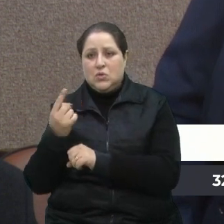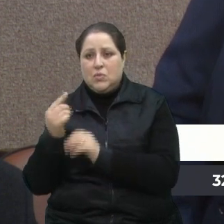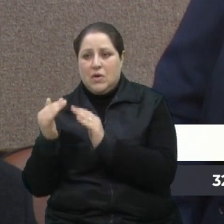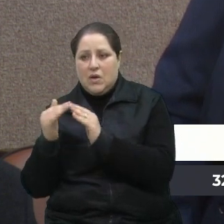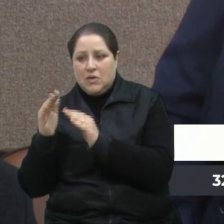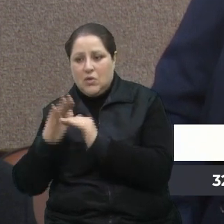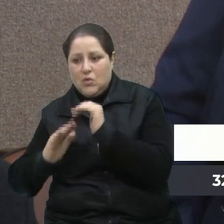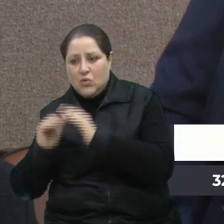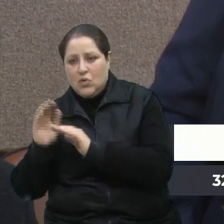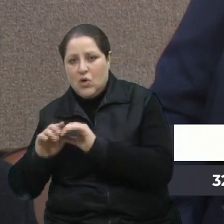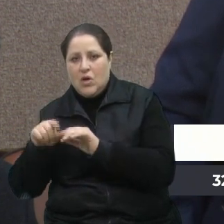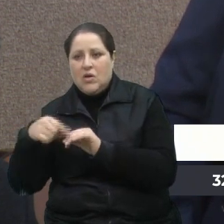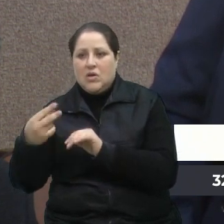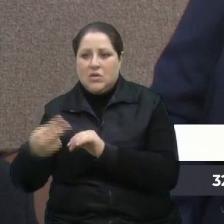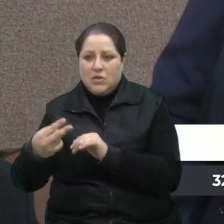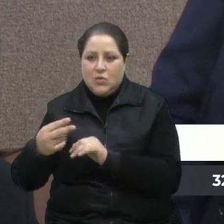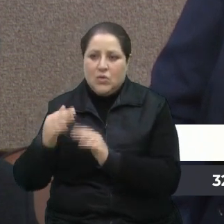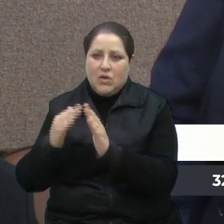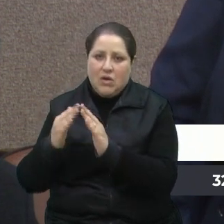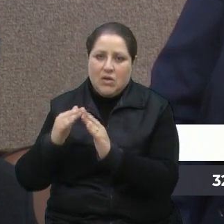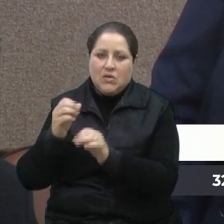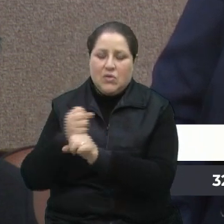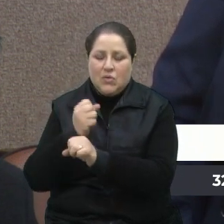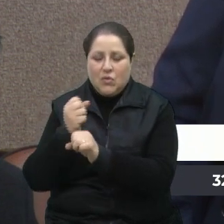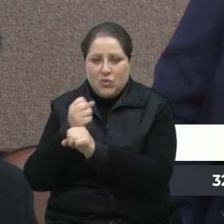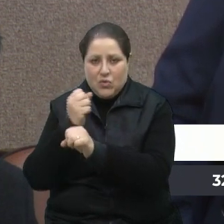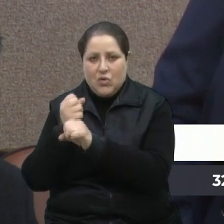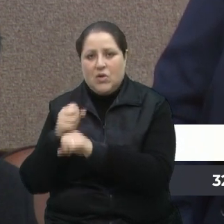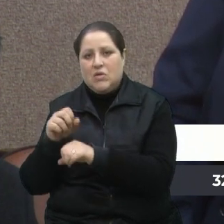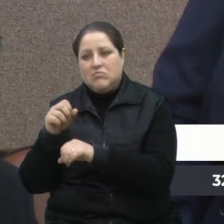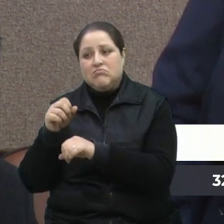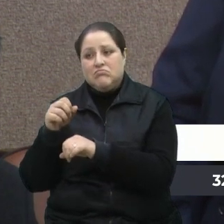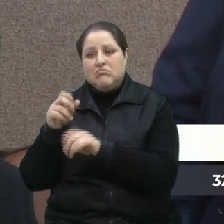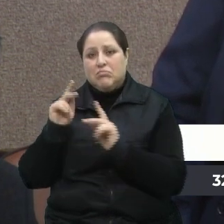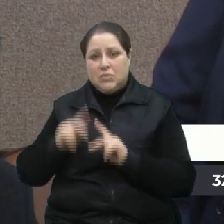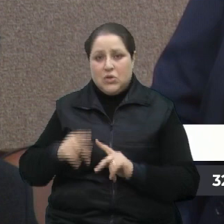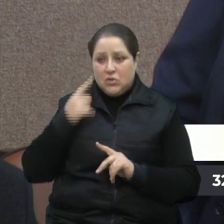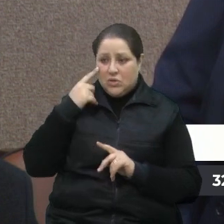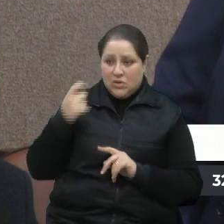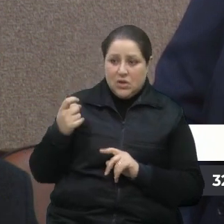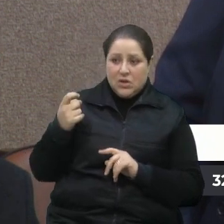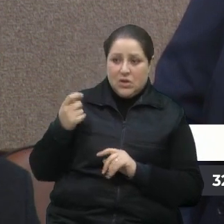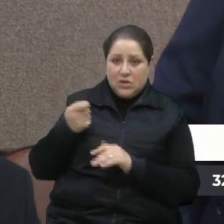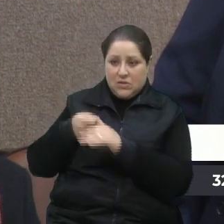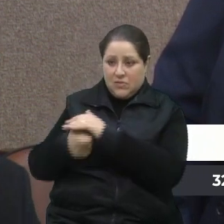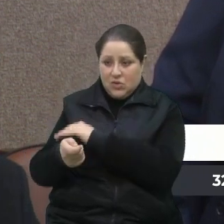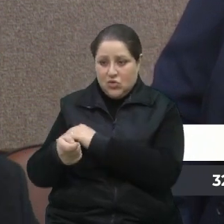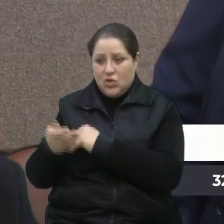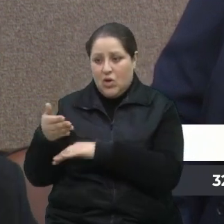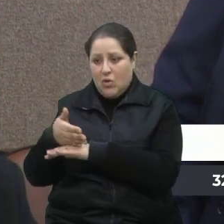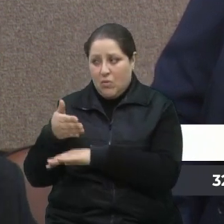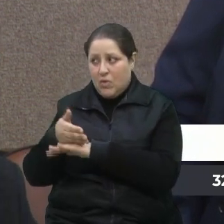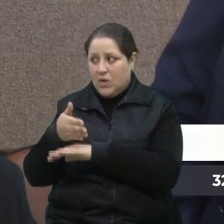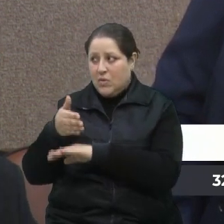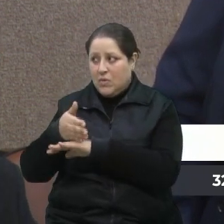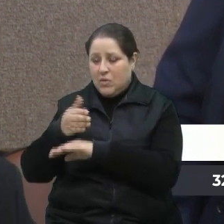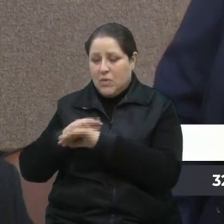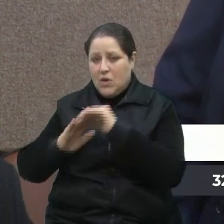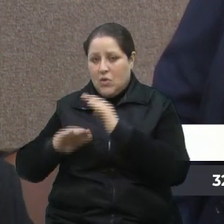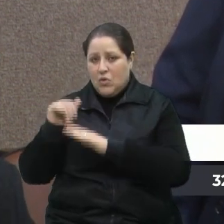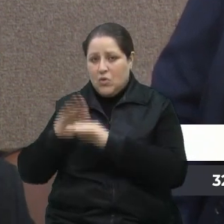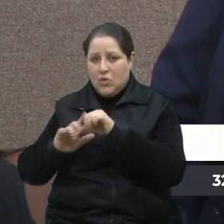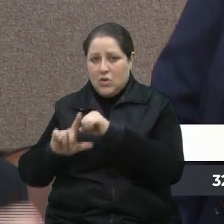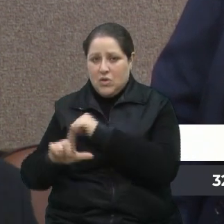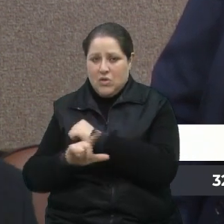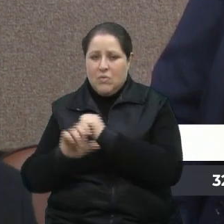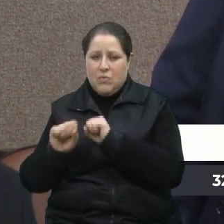segunda, a terceira, os investidores acabam aumentando ali a participação no loteamento. E posso citar